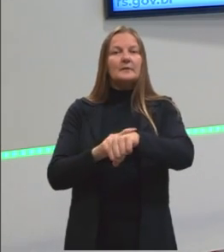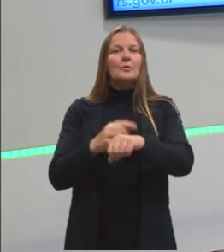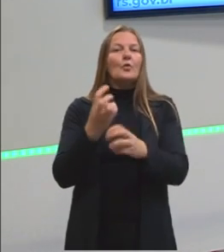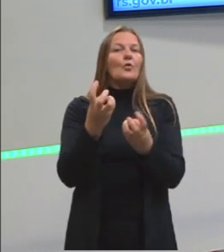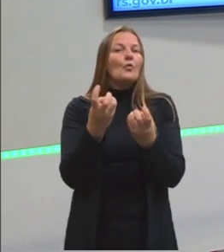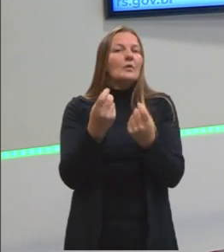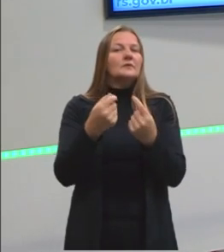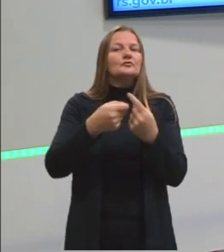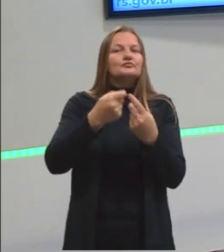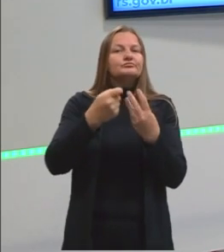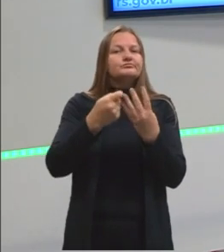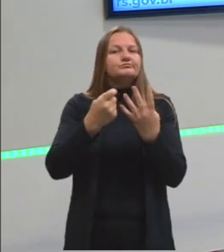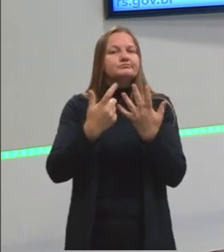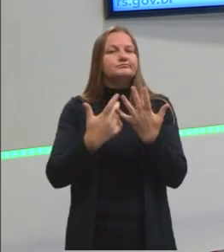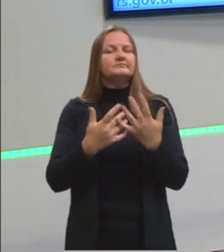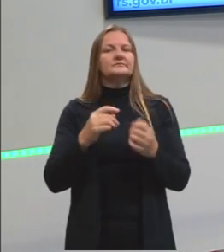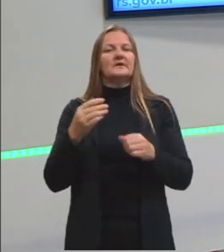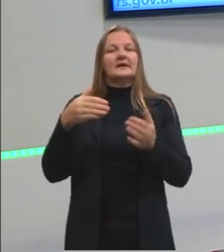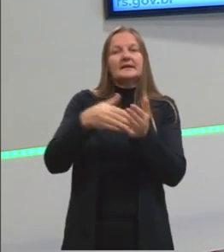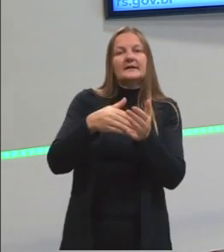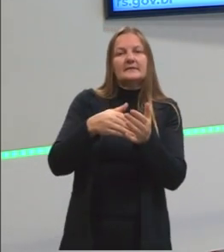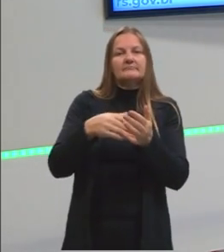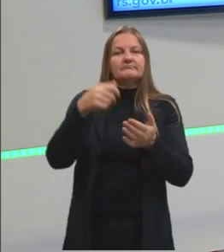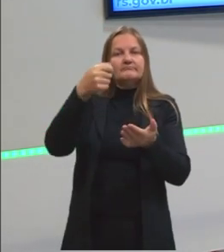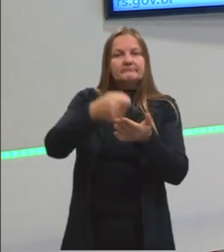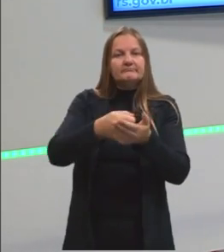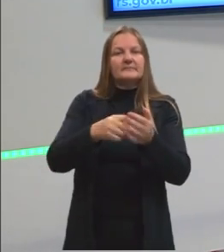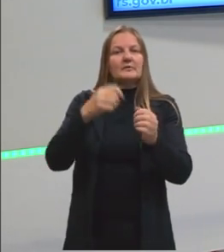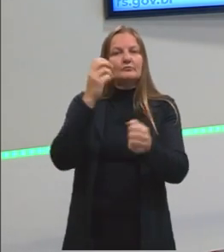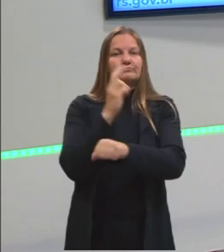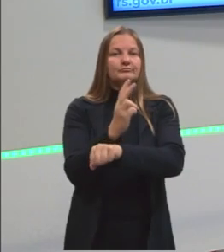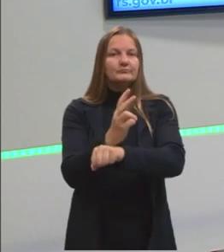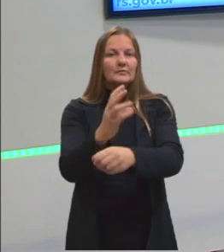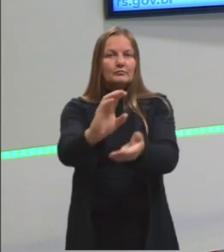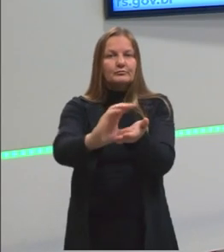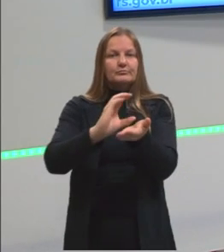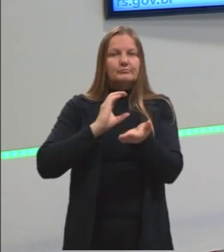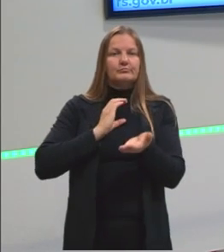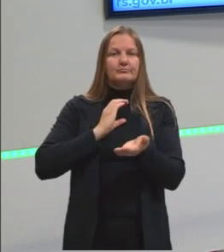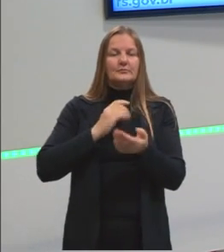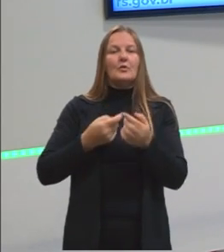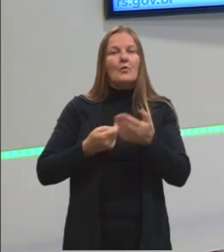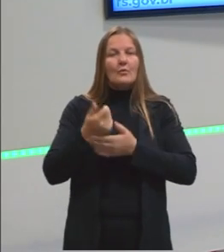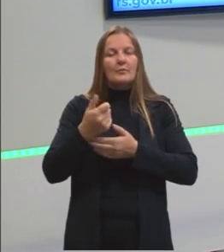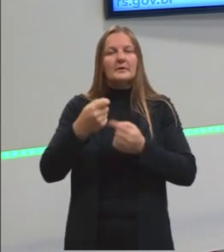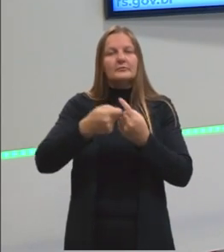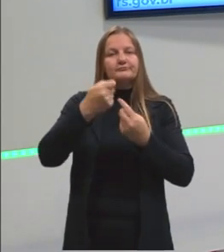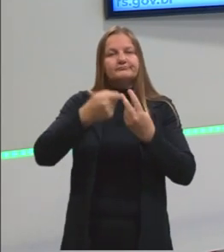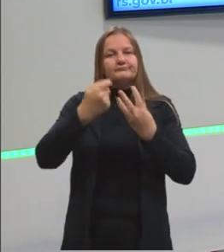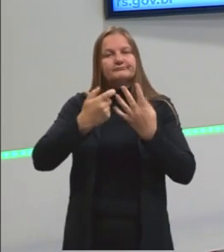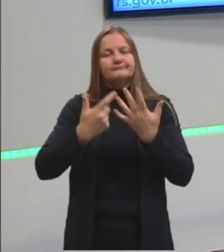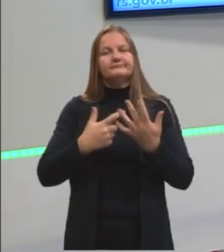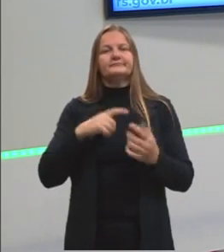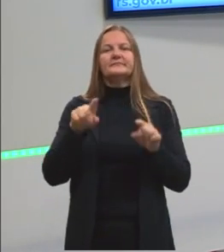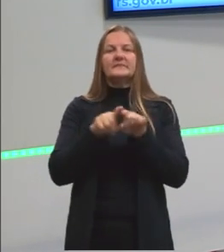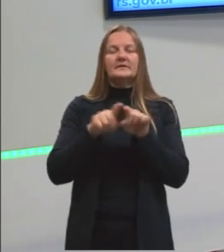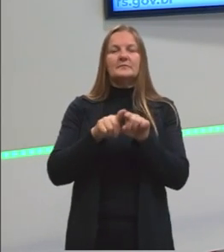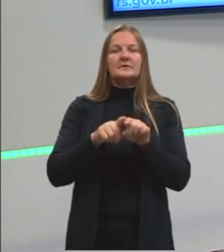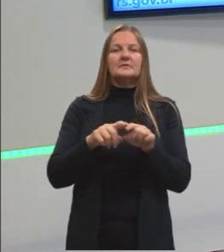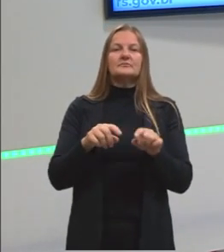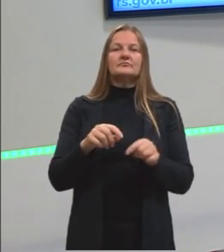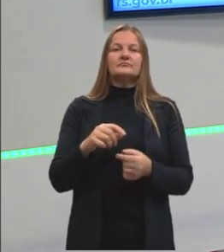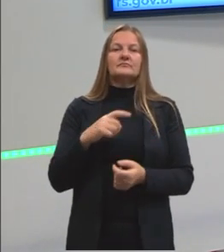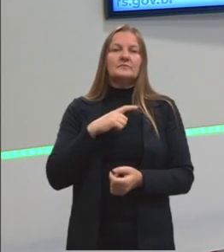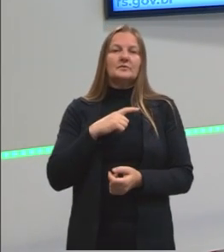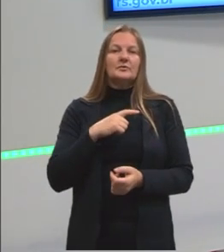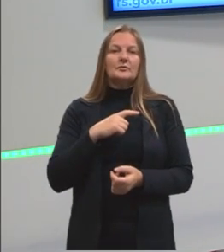Quanto levou para eu terminar esse empréstimo ou essa compra que eu fiz no crédito ou até um valor que